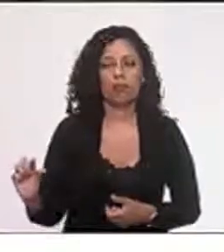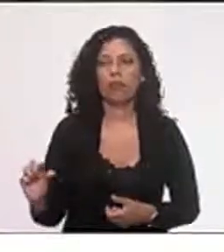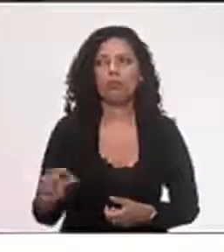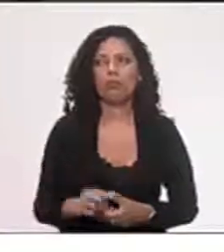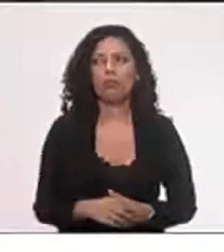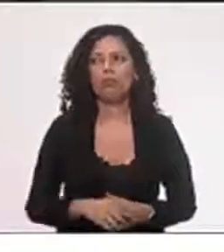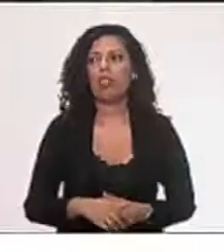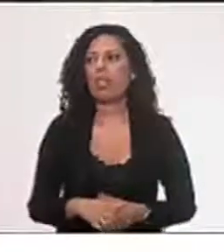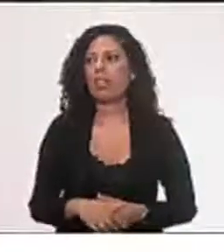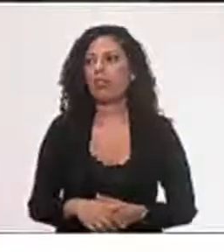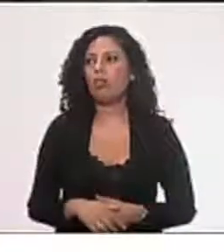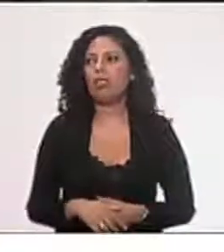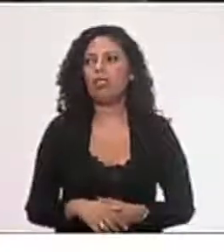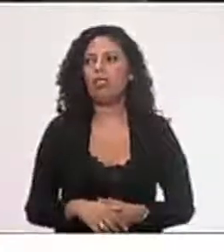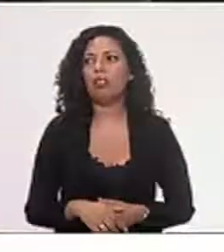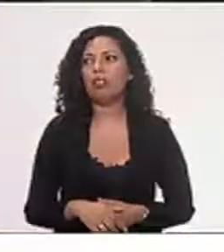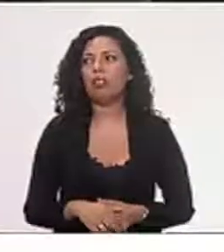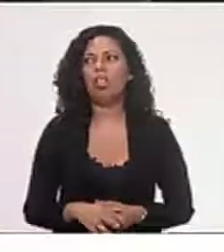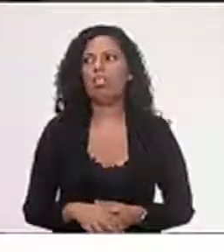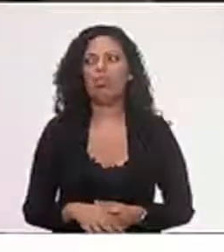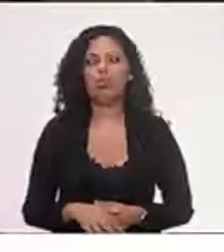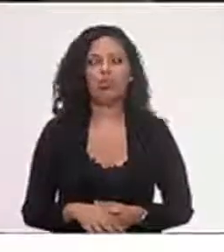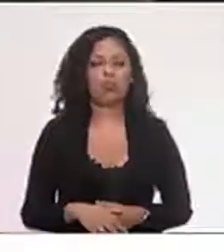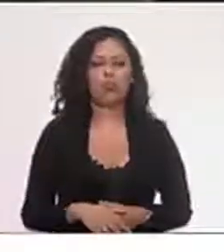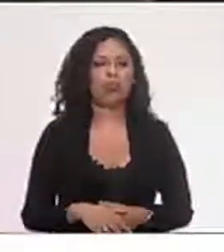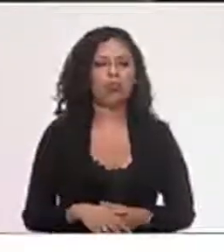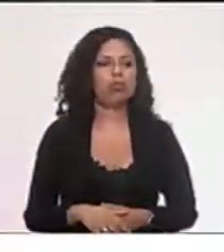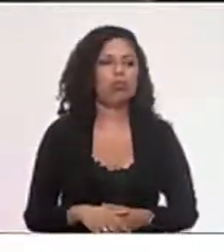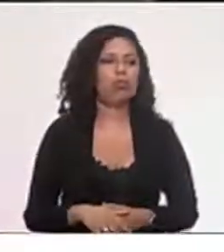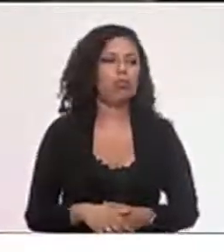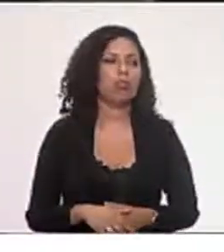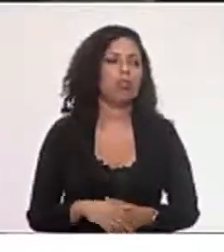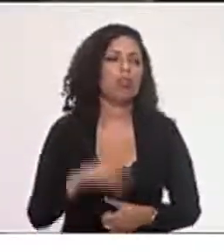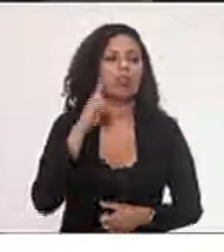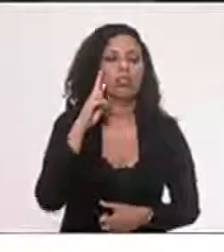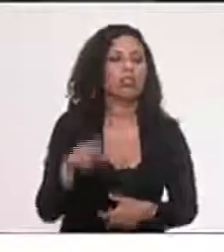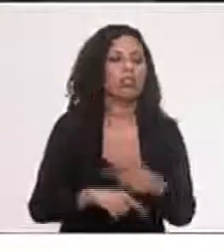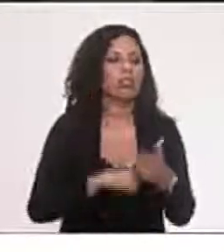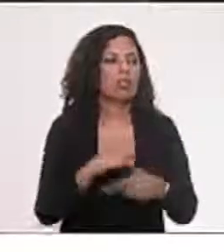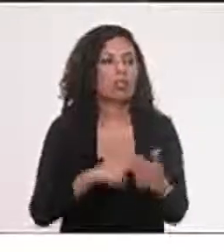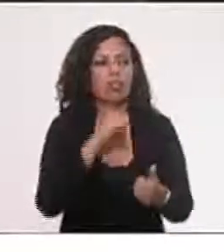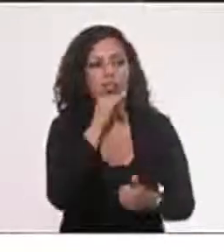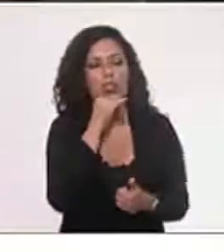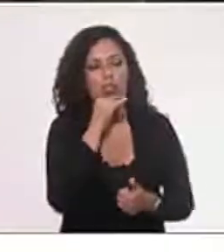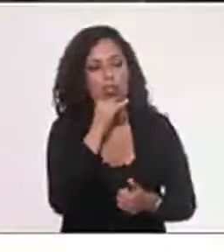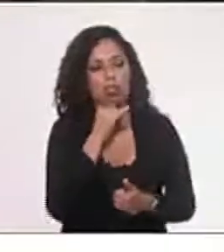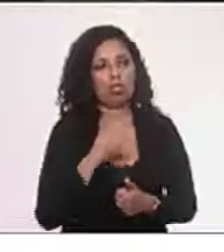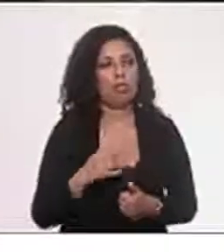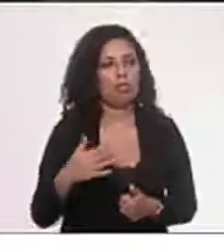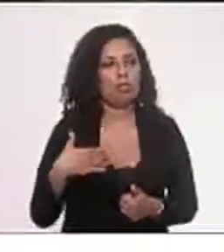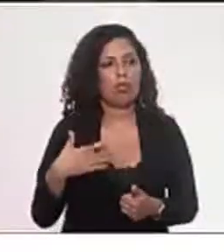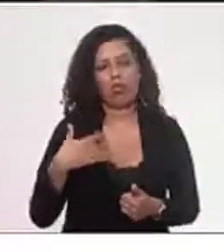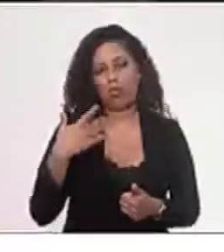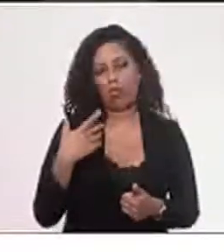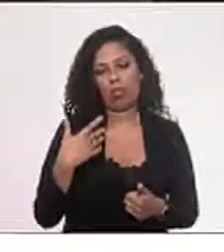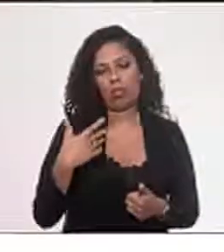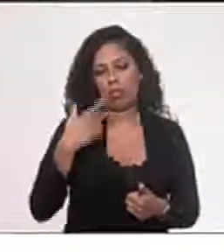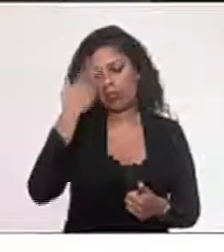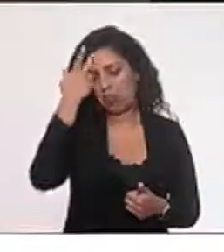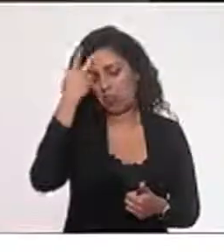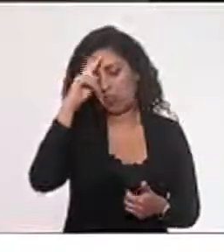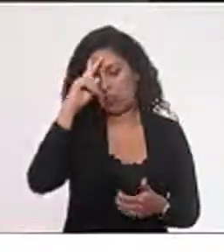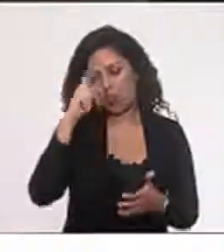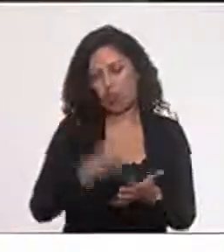carro com a identificação da elétrica para serviço, para trabalho. Para trabalho. Agora, que eu saiba também, presidente, é opcional. Não é opcional?